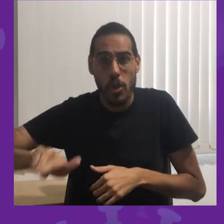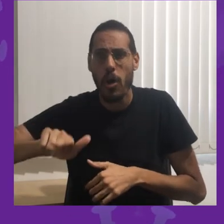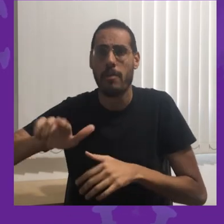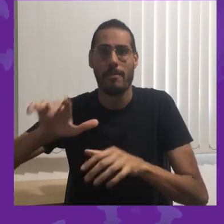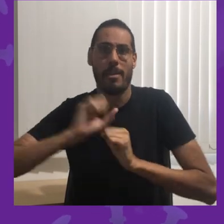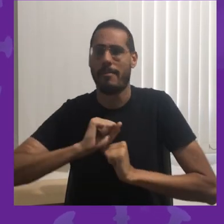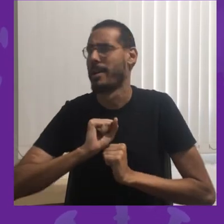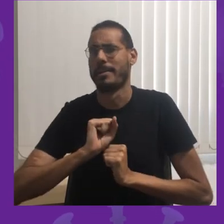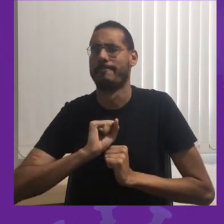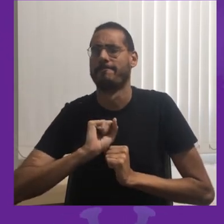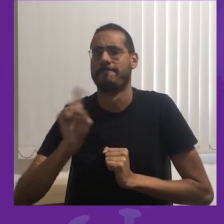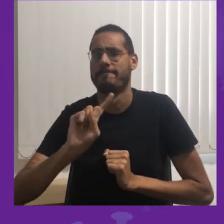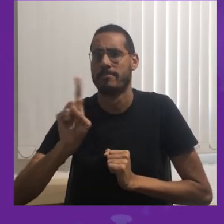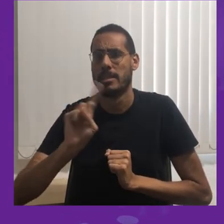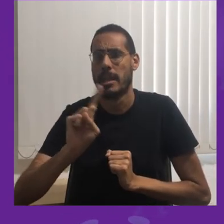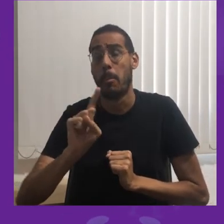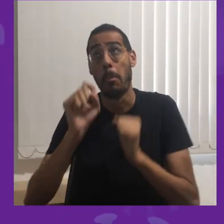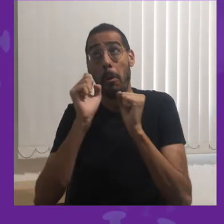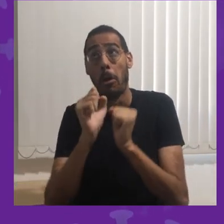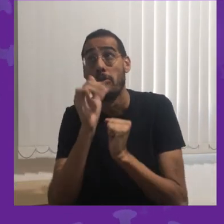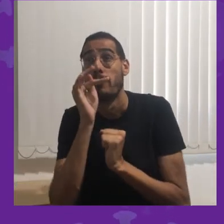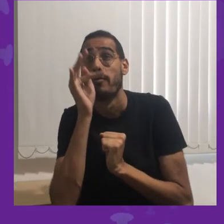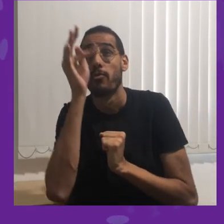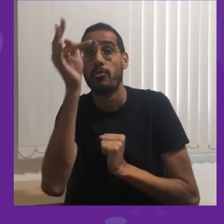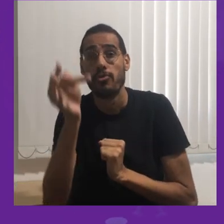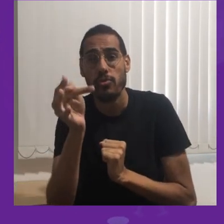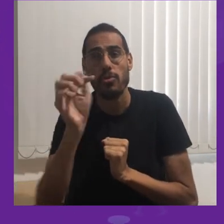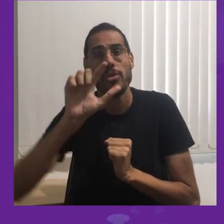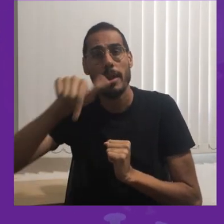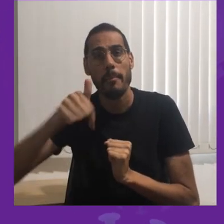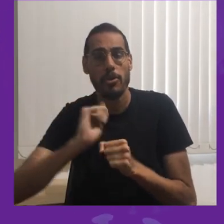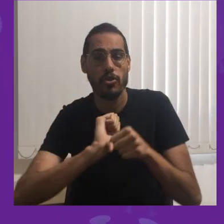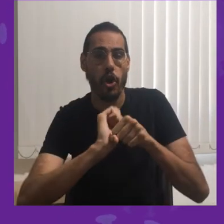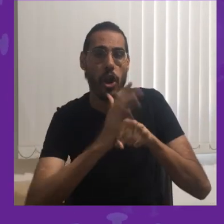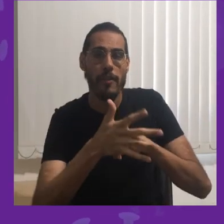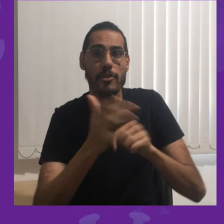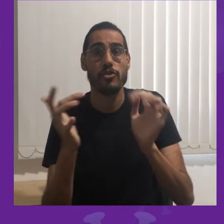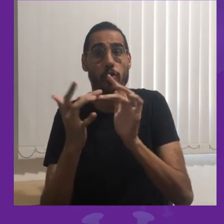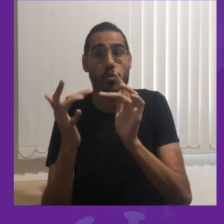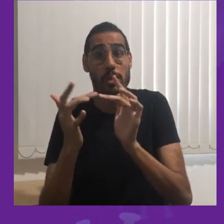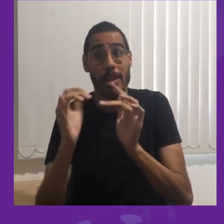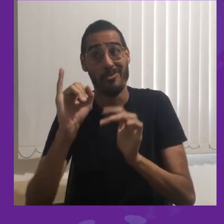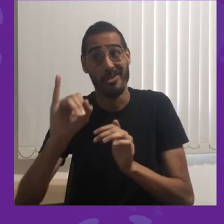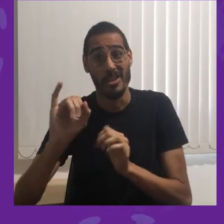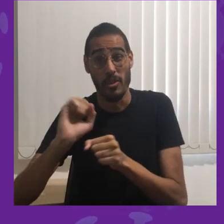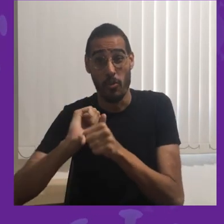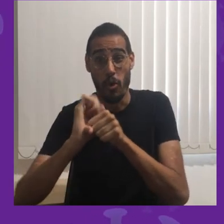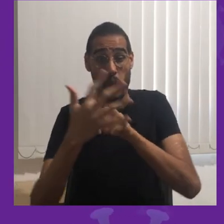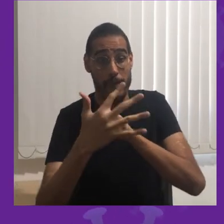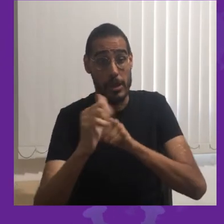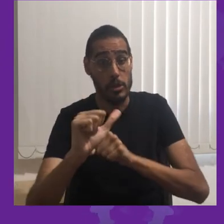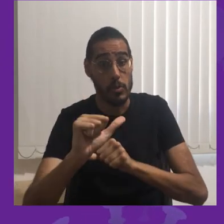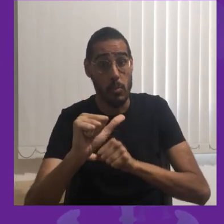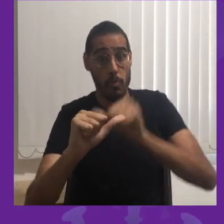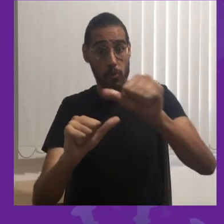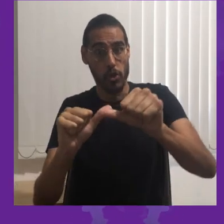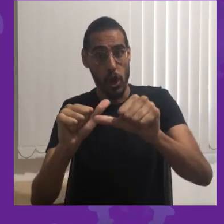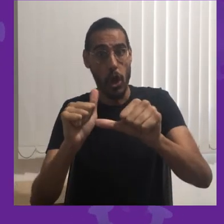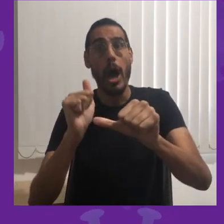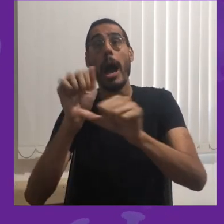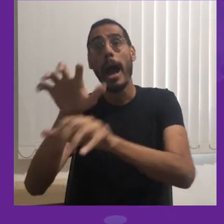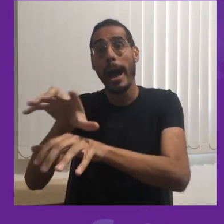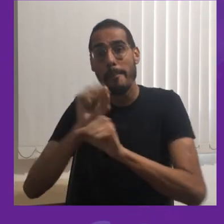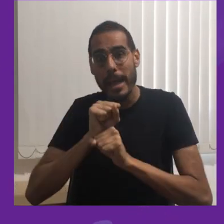doença. Poderá ser que numa próxima vez que ela tiver contato com o coronavírus, especialmente se for um coronavírus de tipo